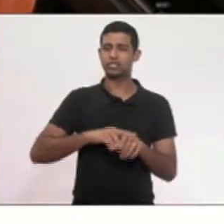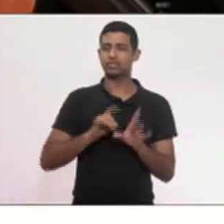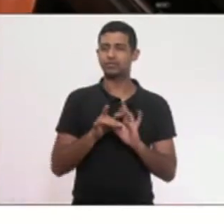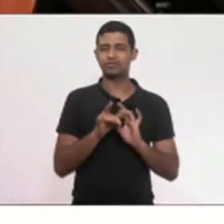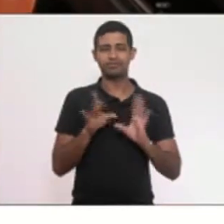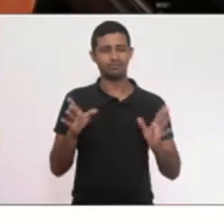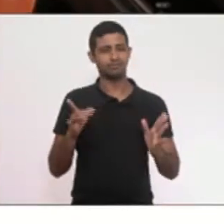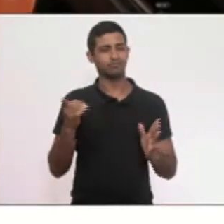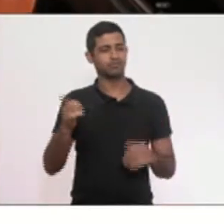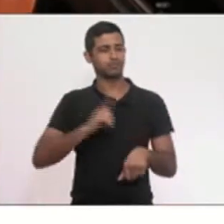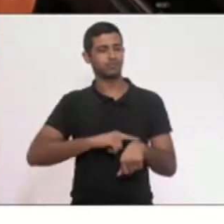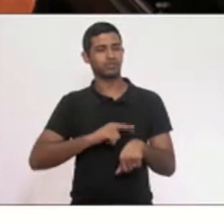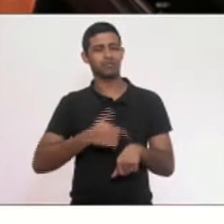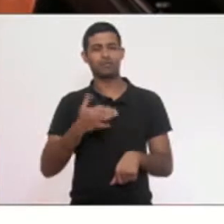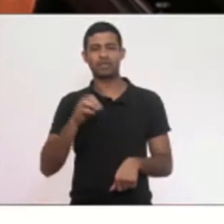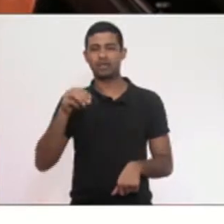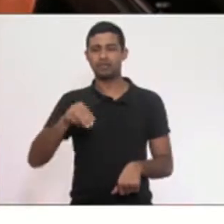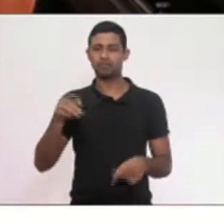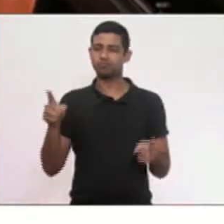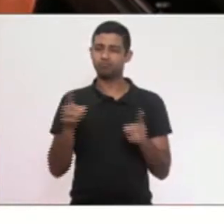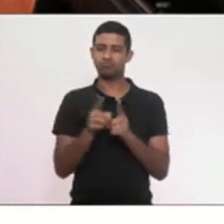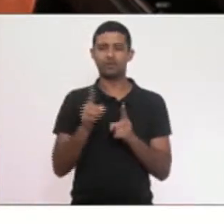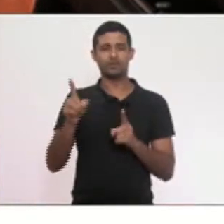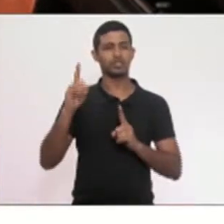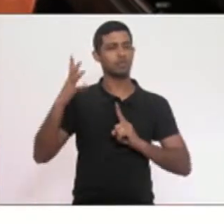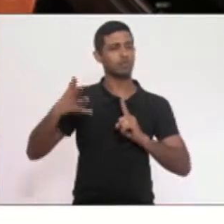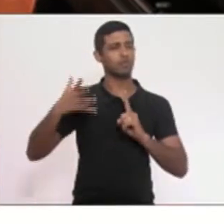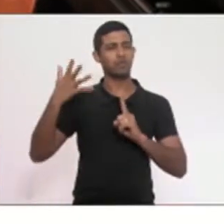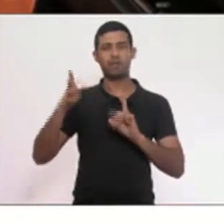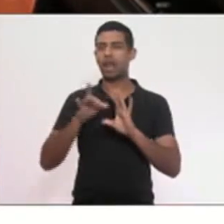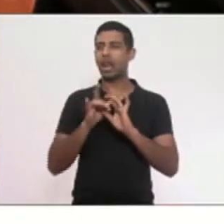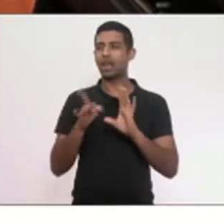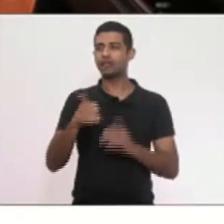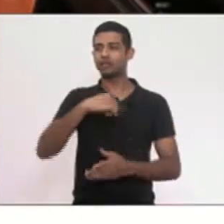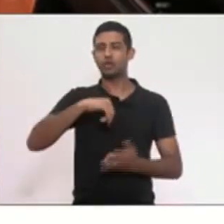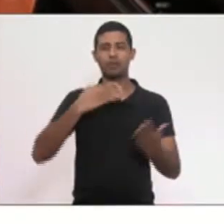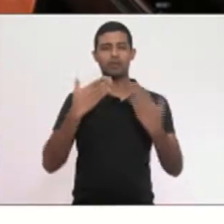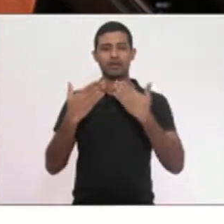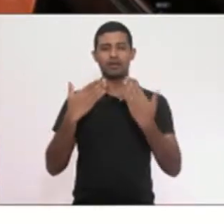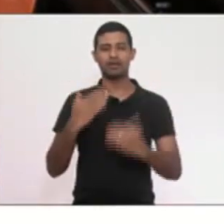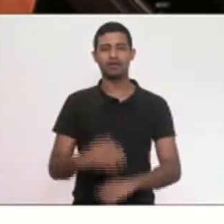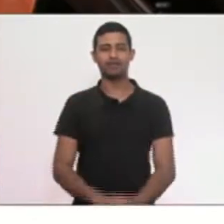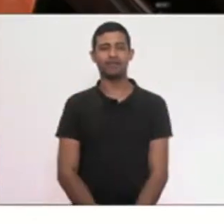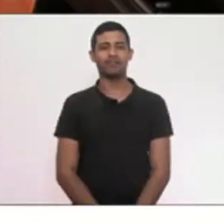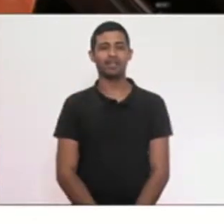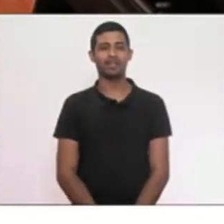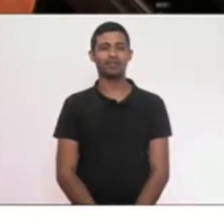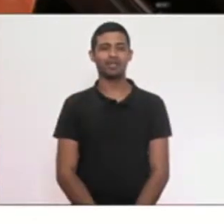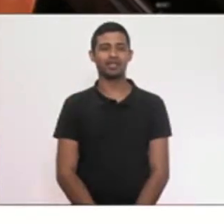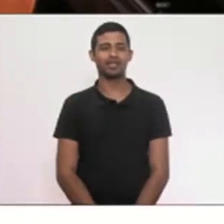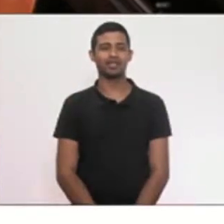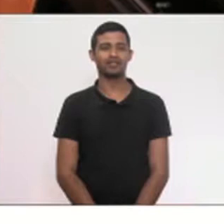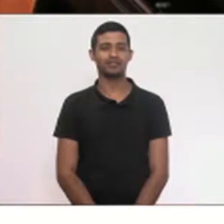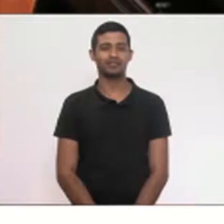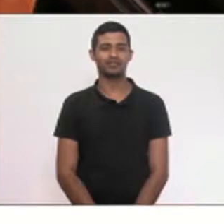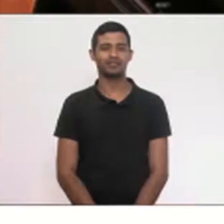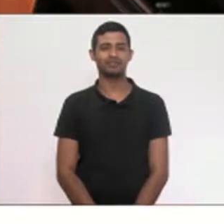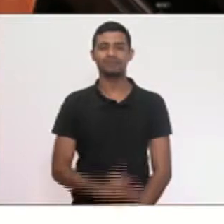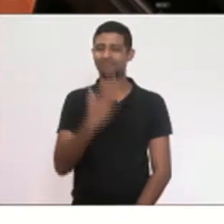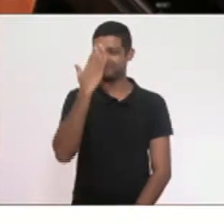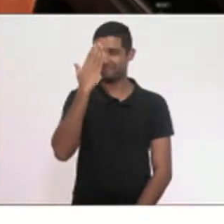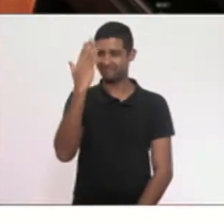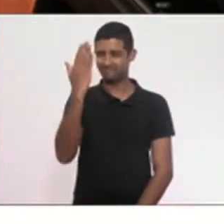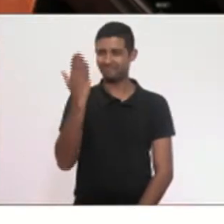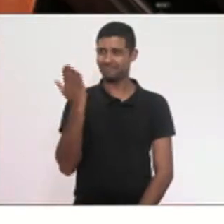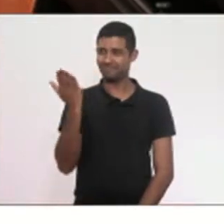um tempo curto, de 10 minutos, mas V. Exª, com tanta dignidade, deixando a gente falar, dividindo o tempo. Curioso que alguns deputados não façam isso. Obrigado pelo carinho.